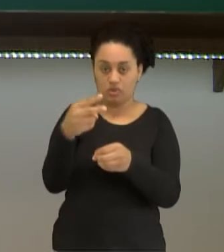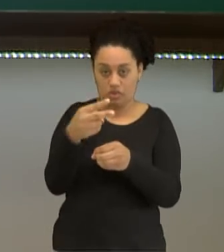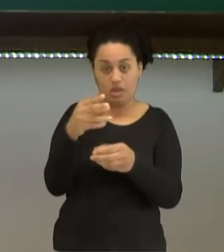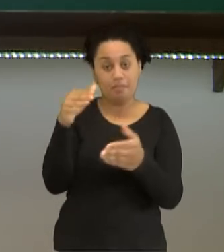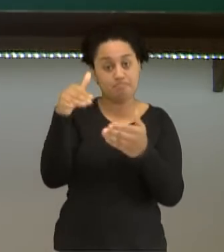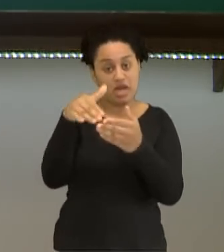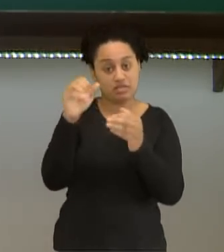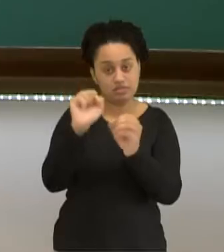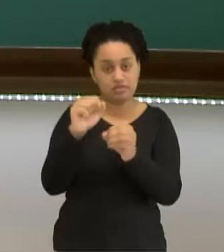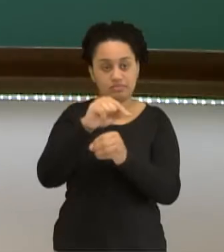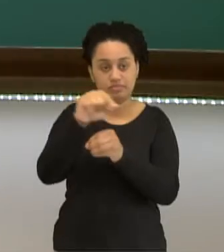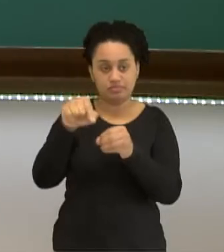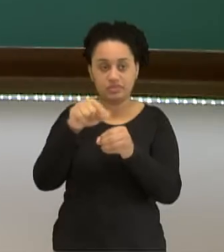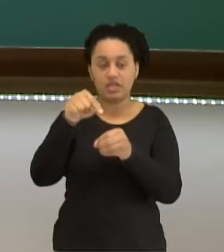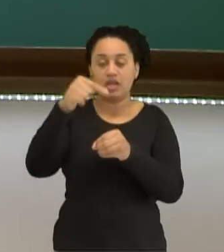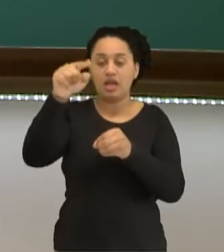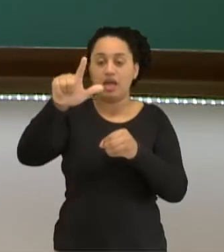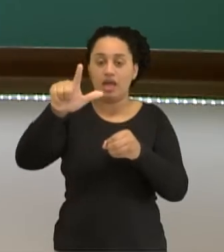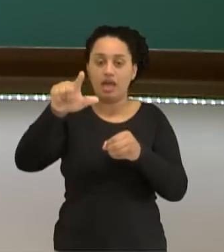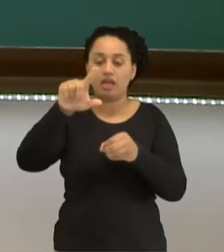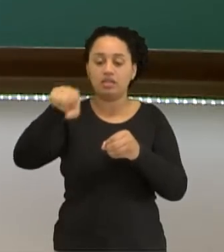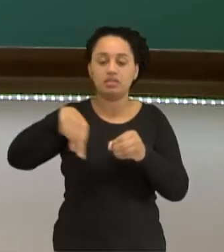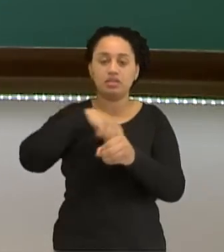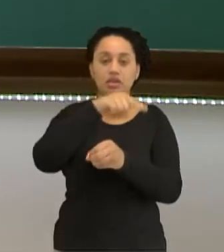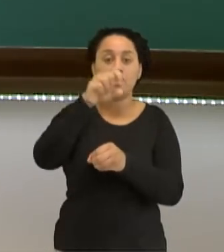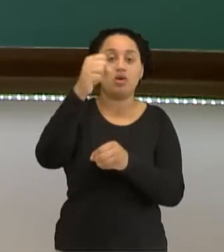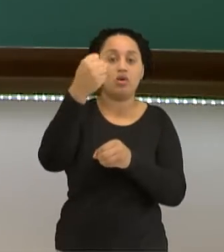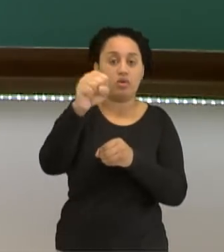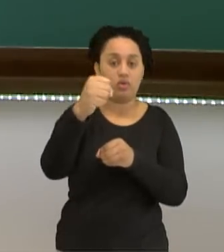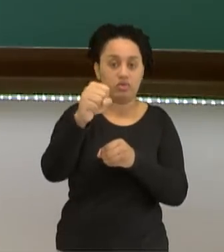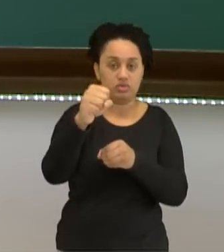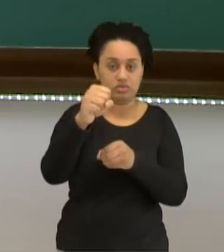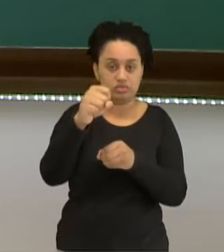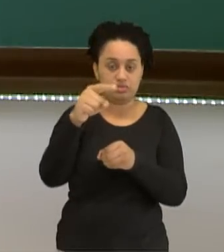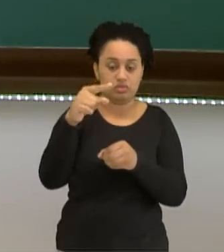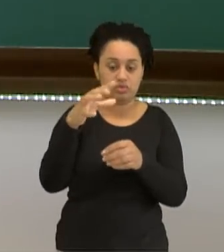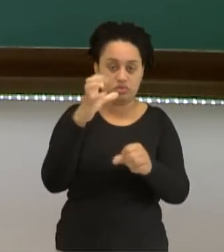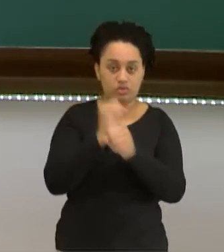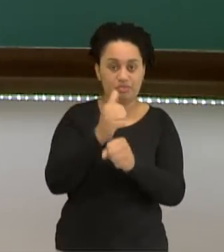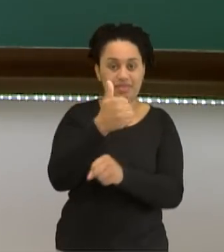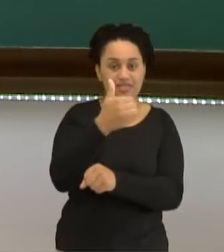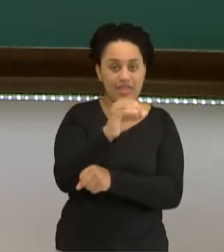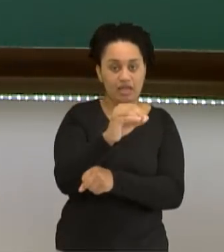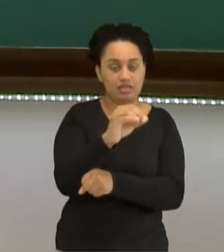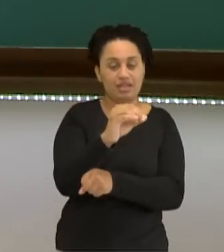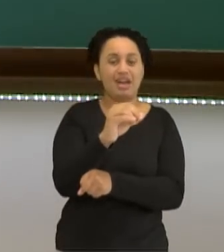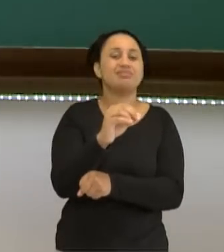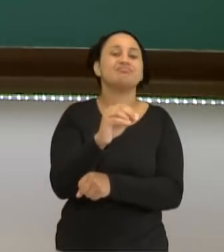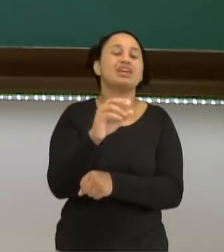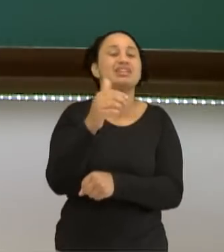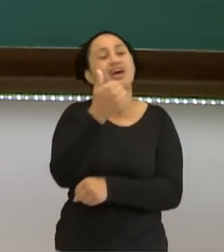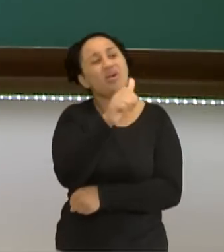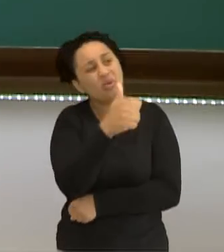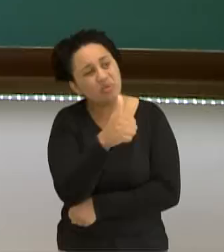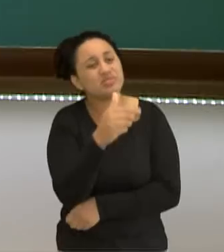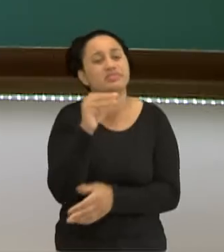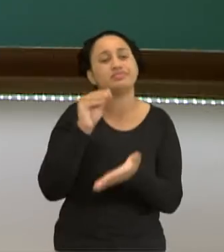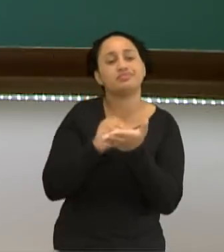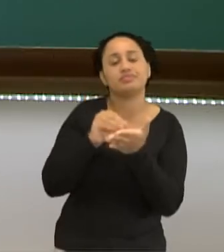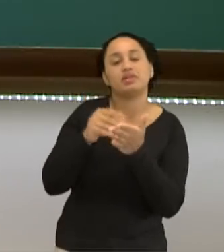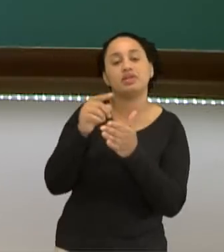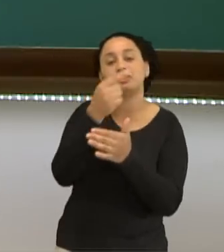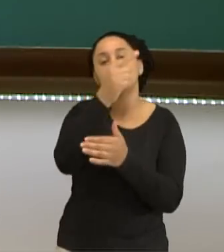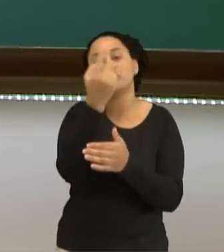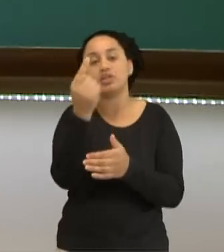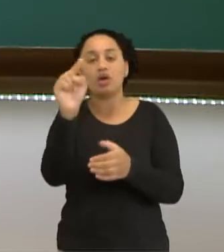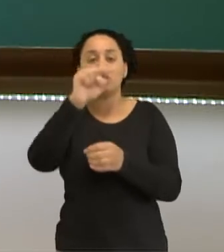ela absorve, na camada L eu terei oito. Desses oito mais dois, dez. Sobrou um. Então, quantos elétrons eu tenho na